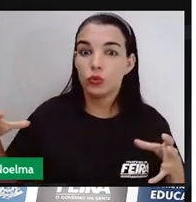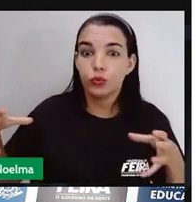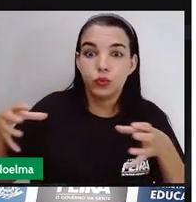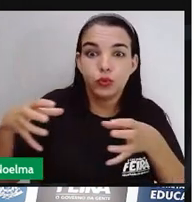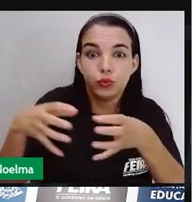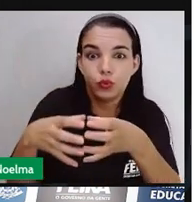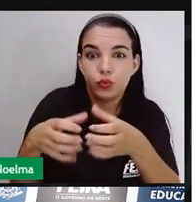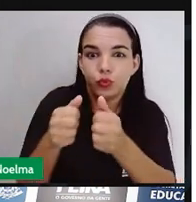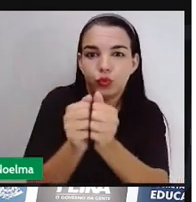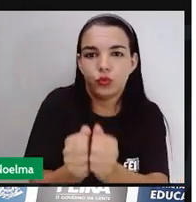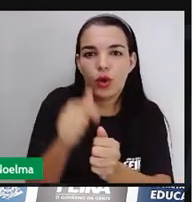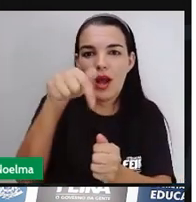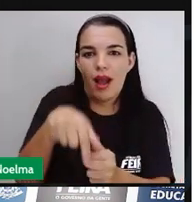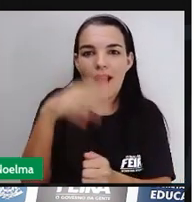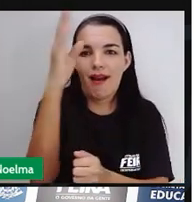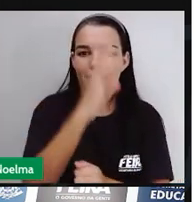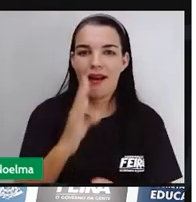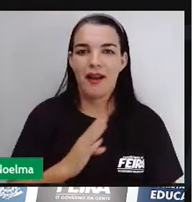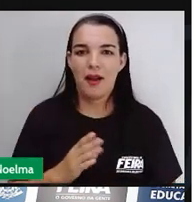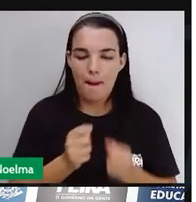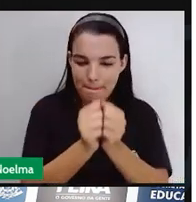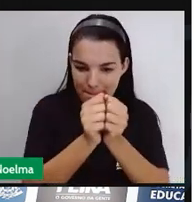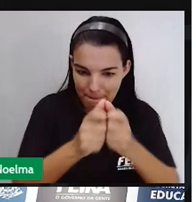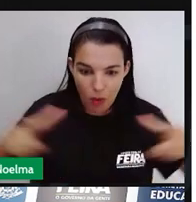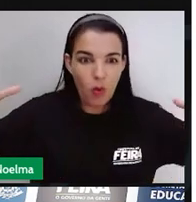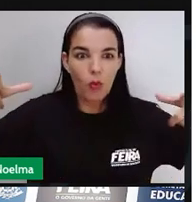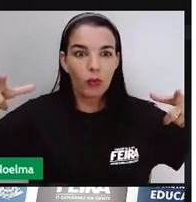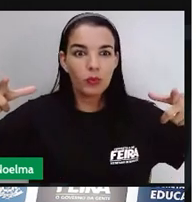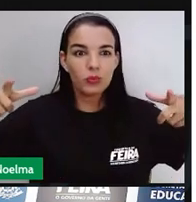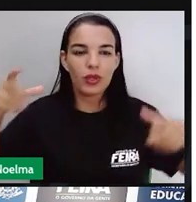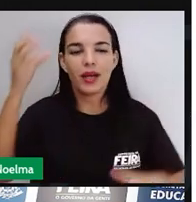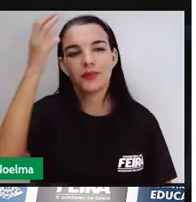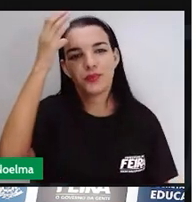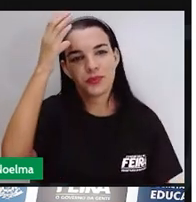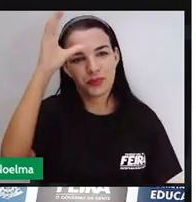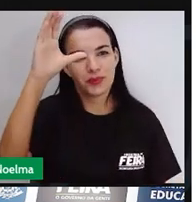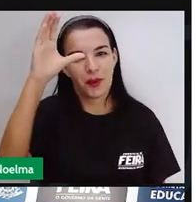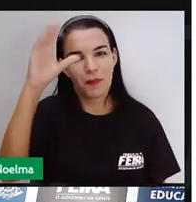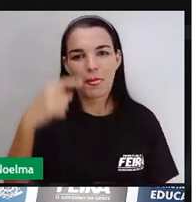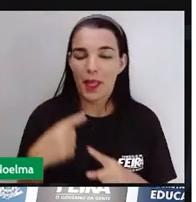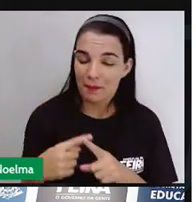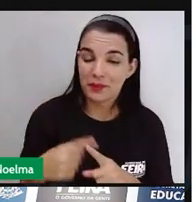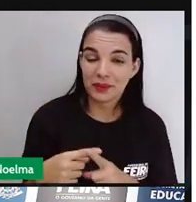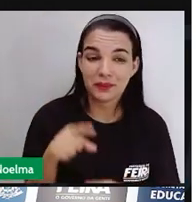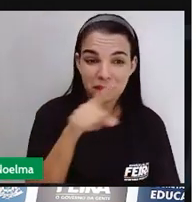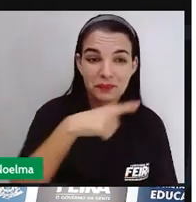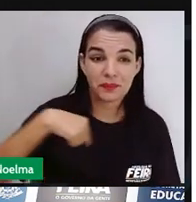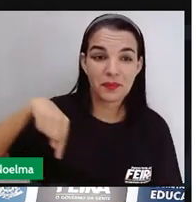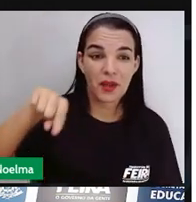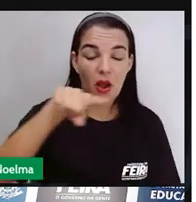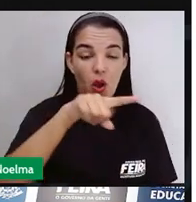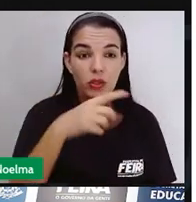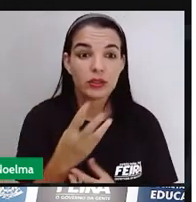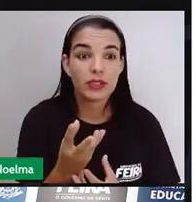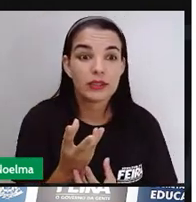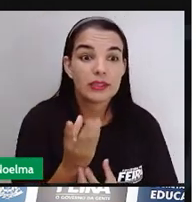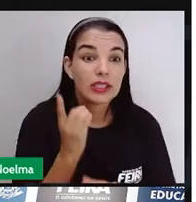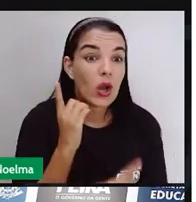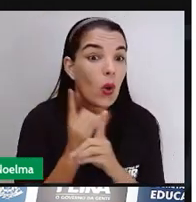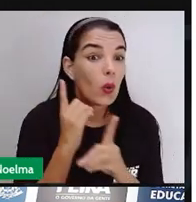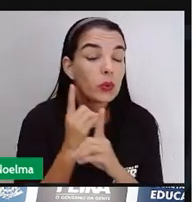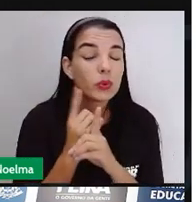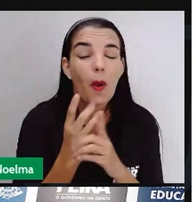país, resultando aí uma grande riqueza cultural. Por esse motivo, nós encontramos inúmeras